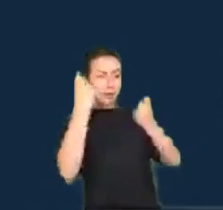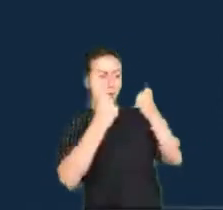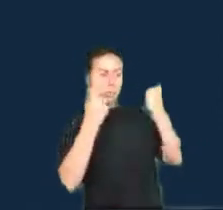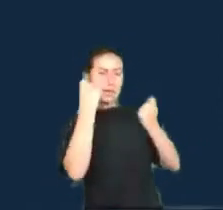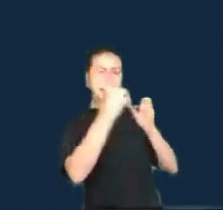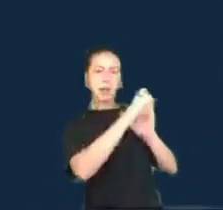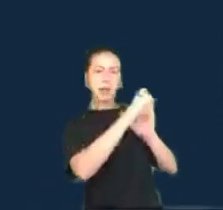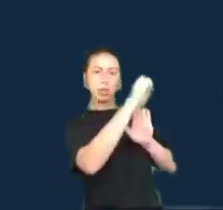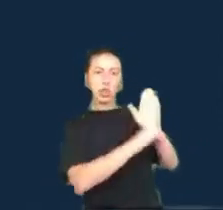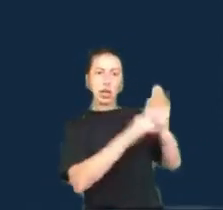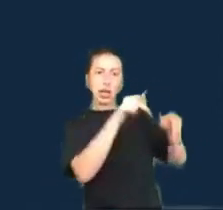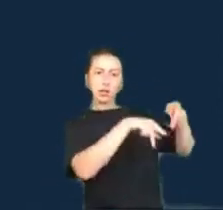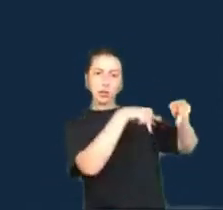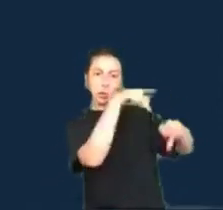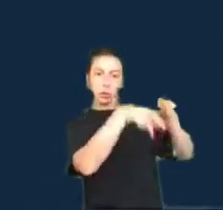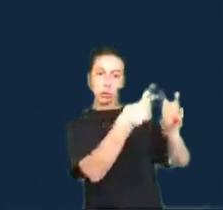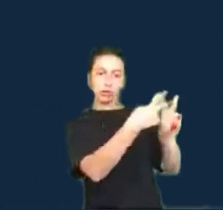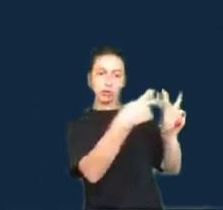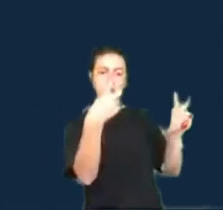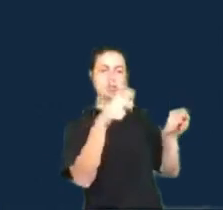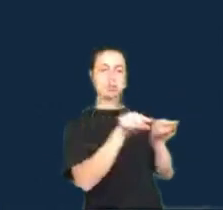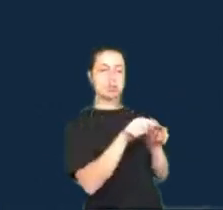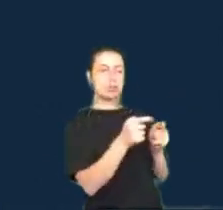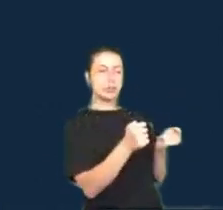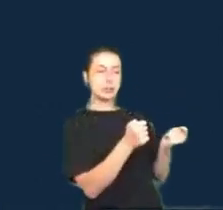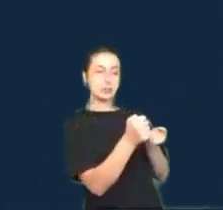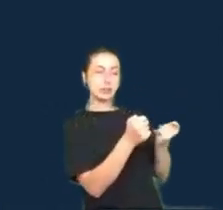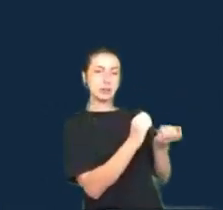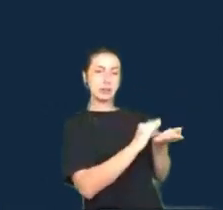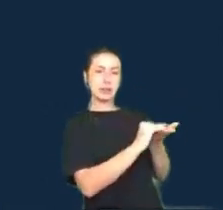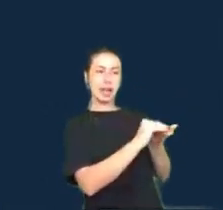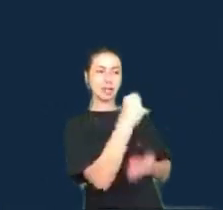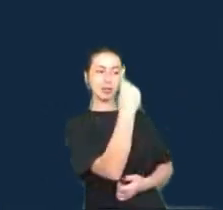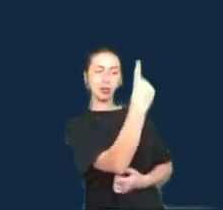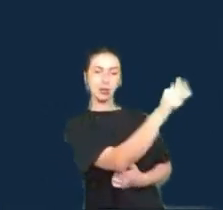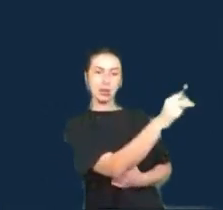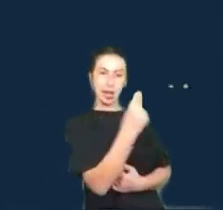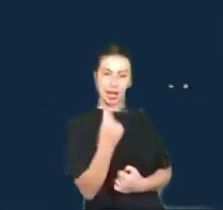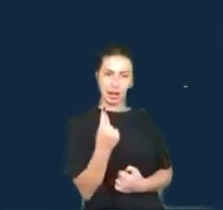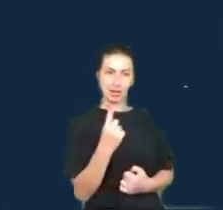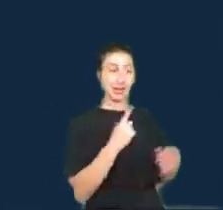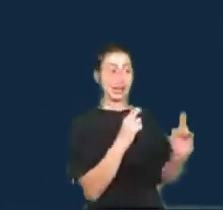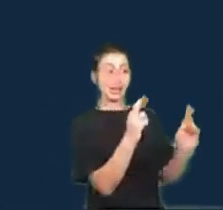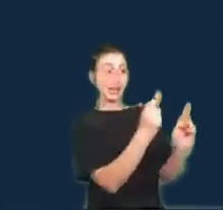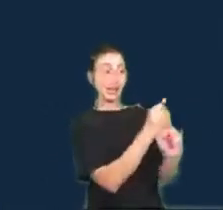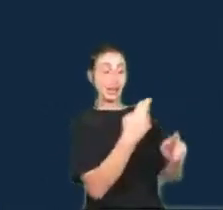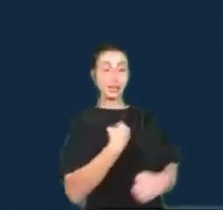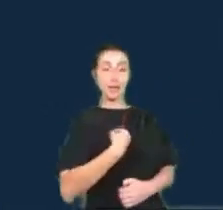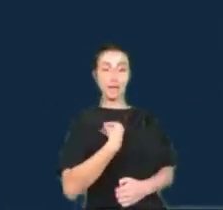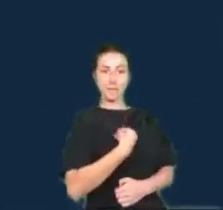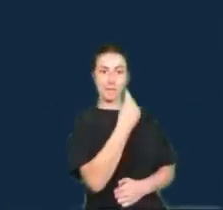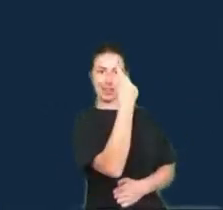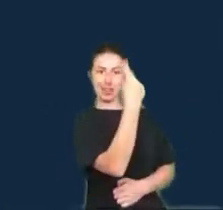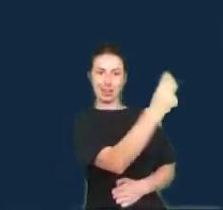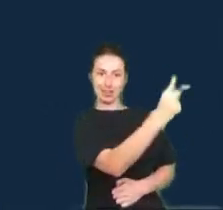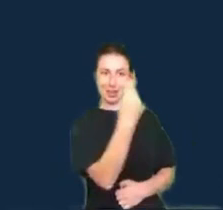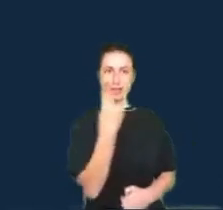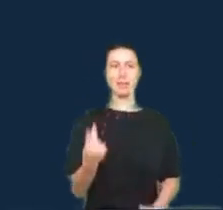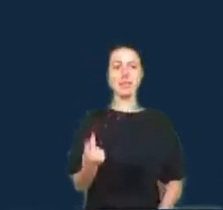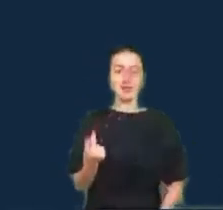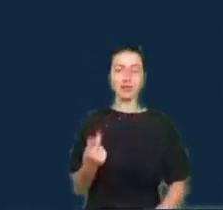acesso aos dados que derivam deles, que têm a ver com todos os aspectos de suas vidas. Então, há vários